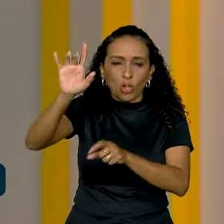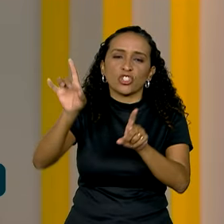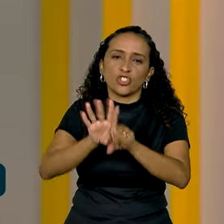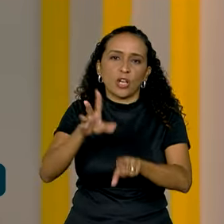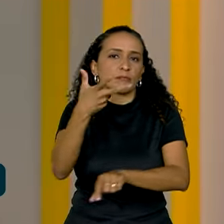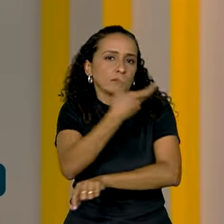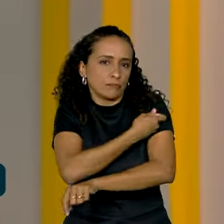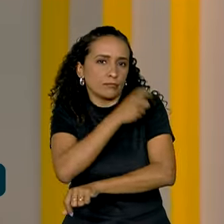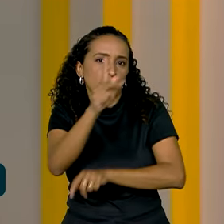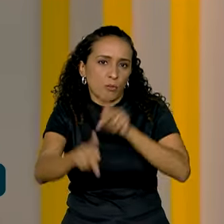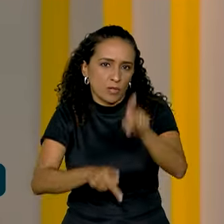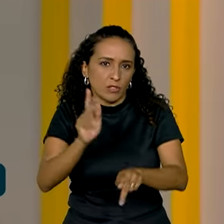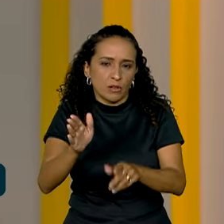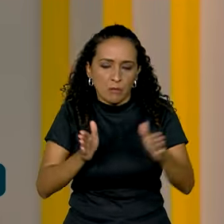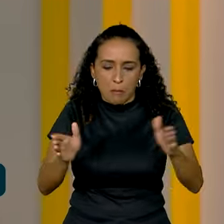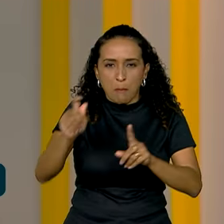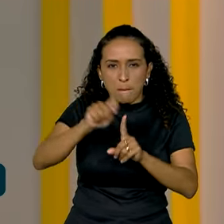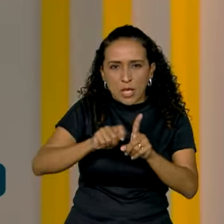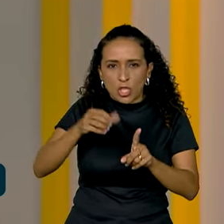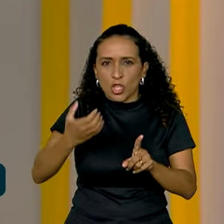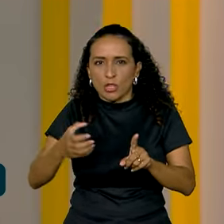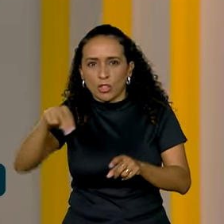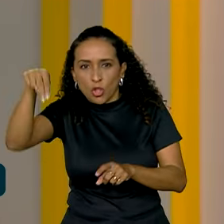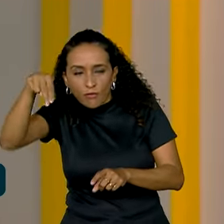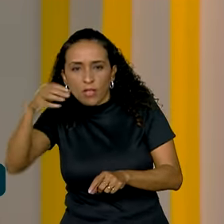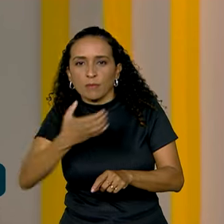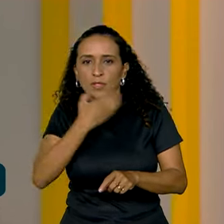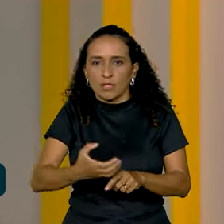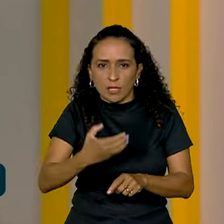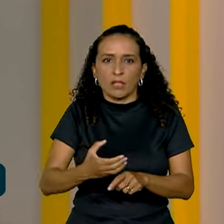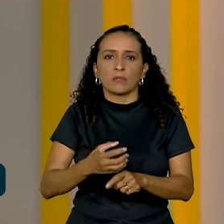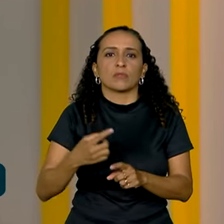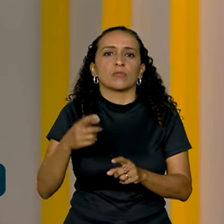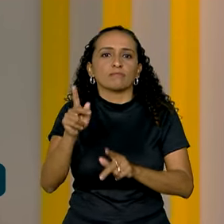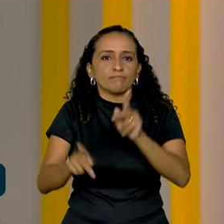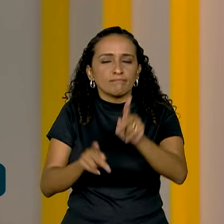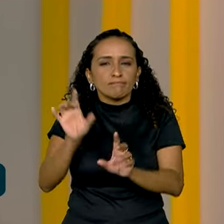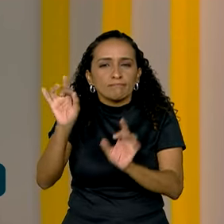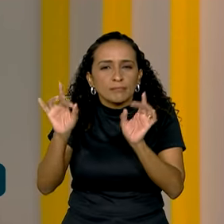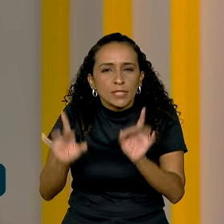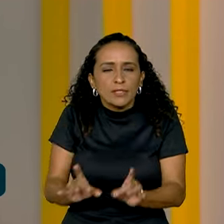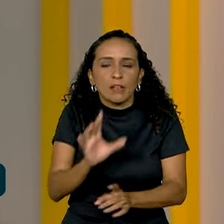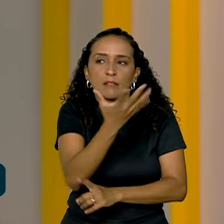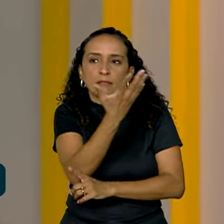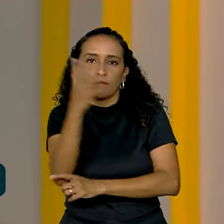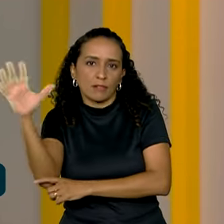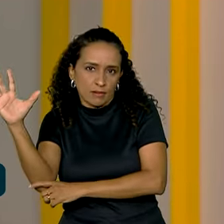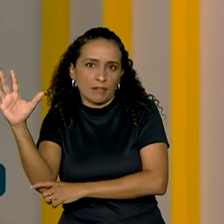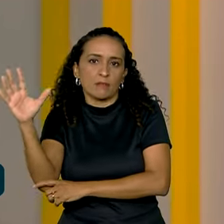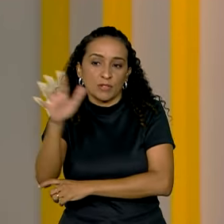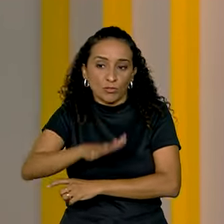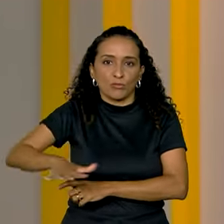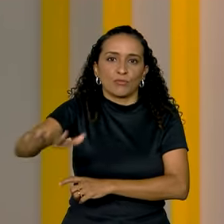imunizou a população entre novembro e dezembro, atendendo as particularidades climáticas dessa região.